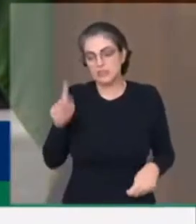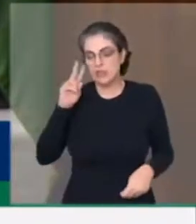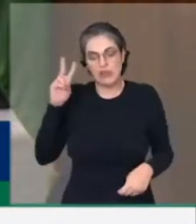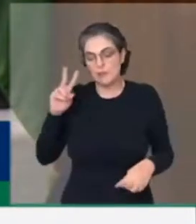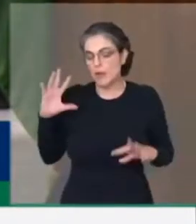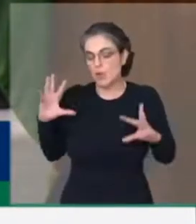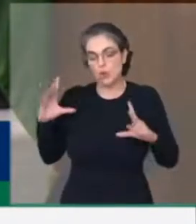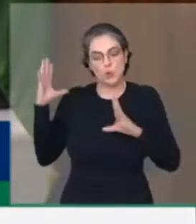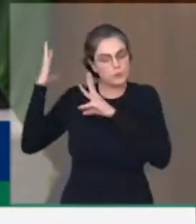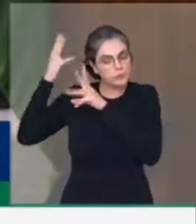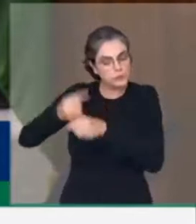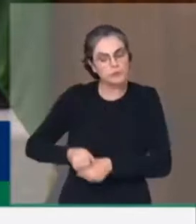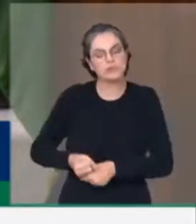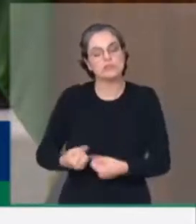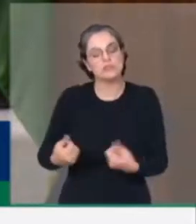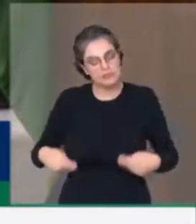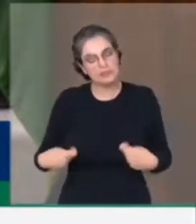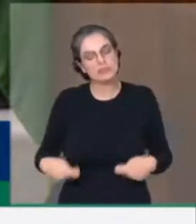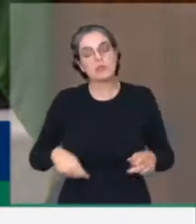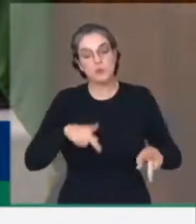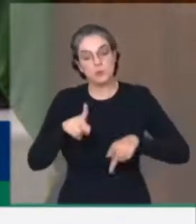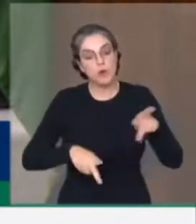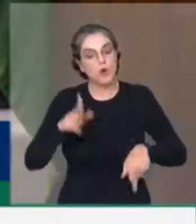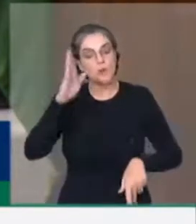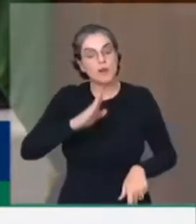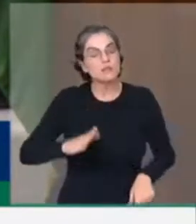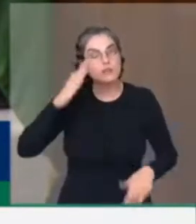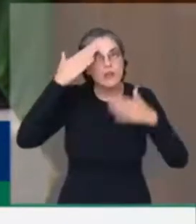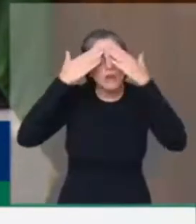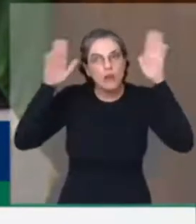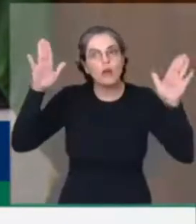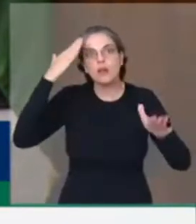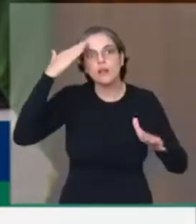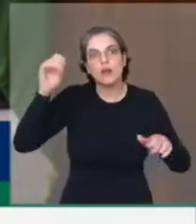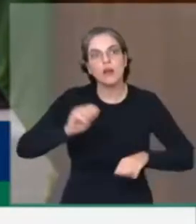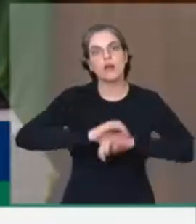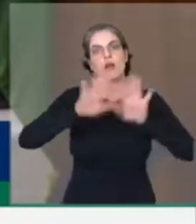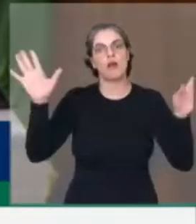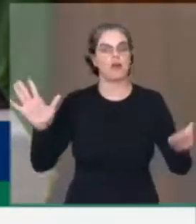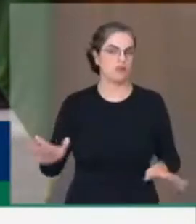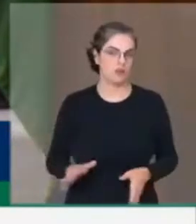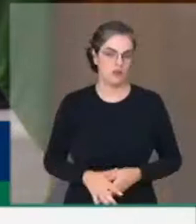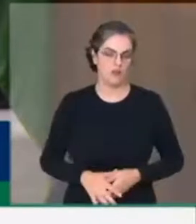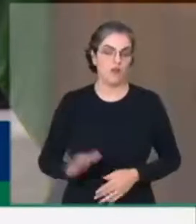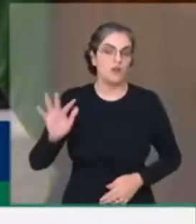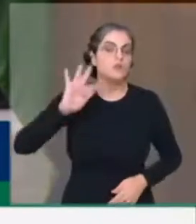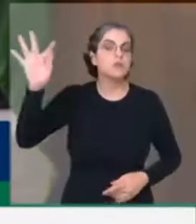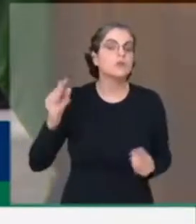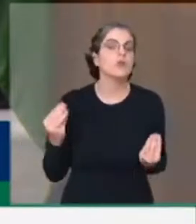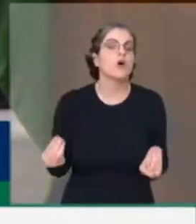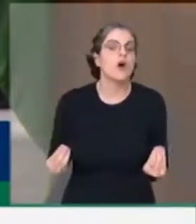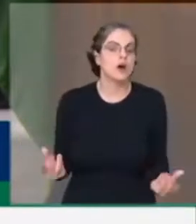para que o povo brasileiro possa novamente ter uma noção clara de que projeto de futuro nós queremos